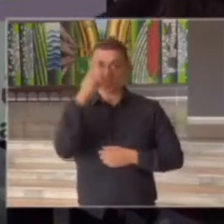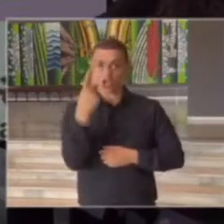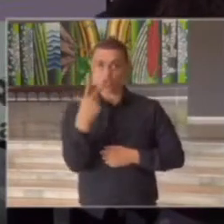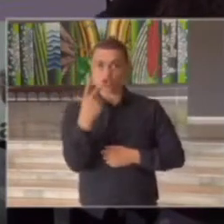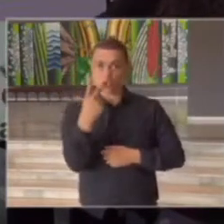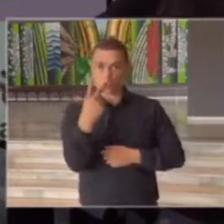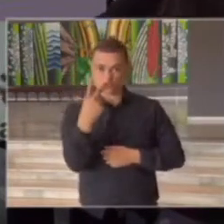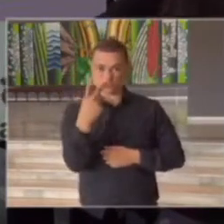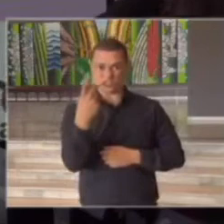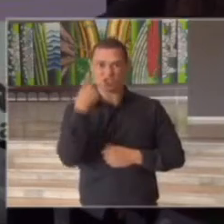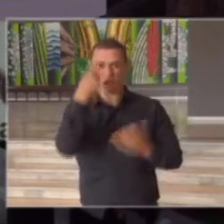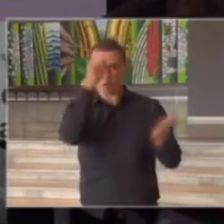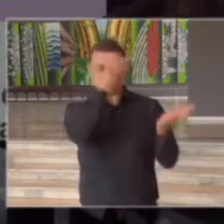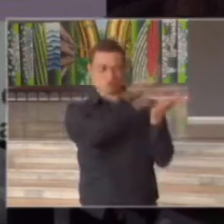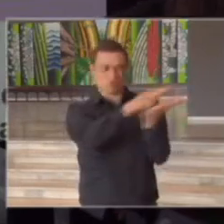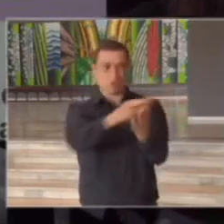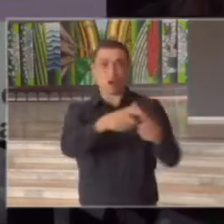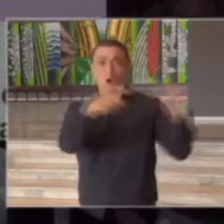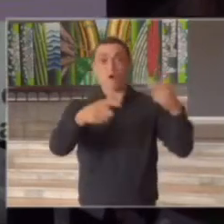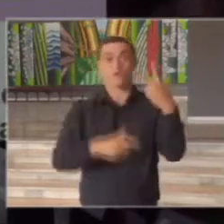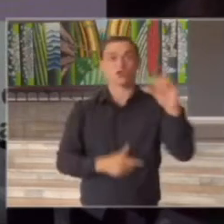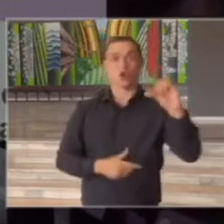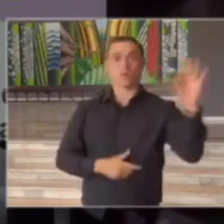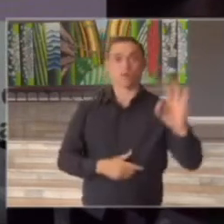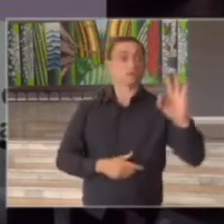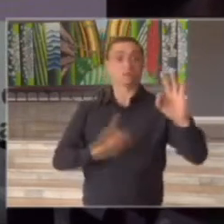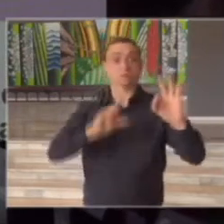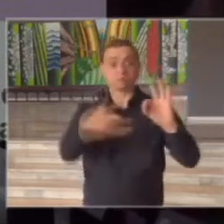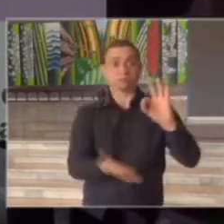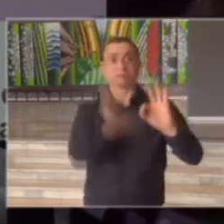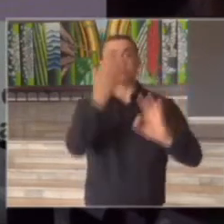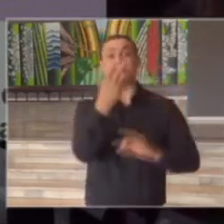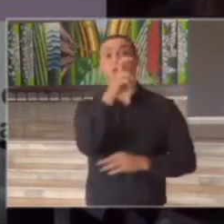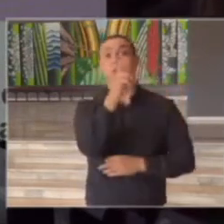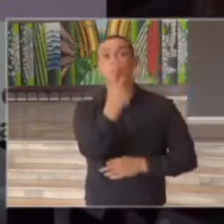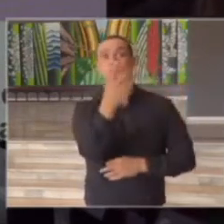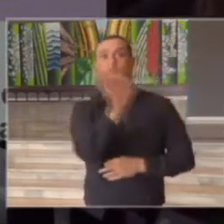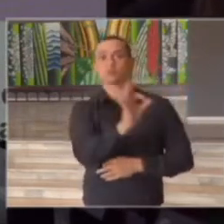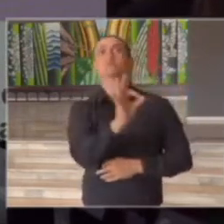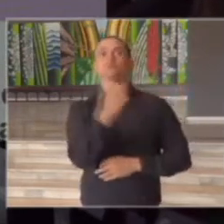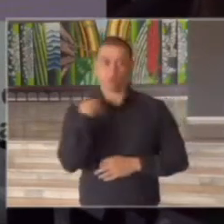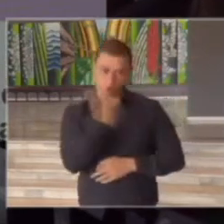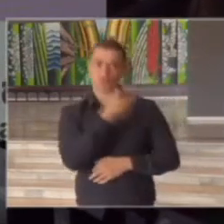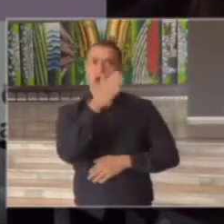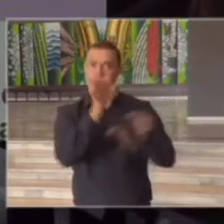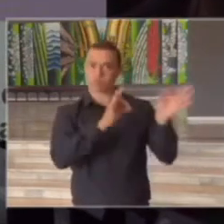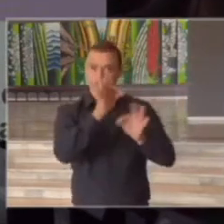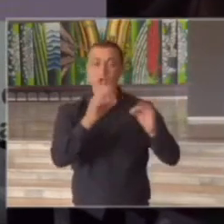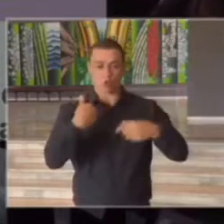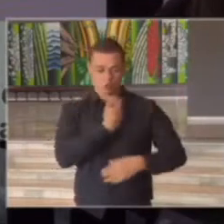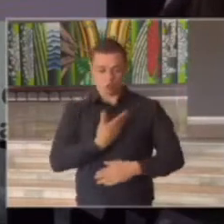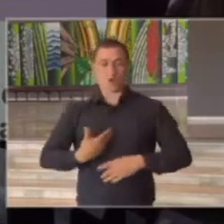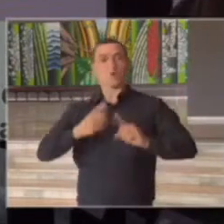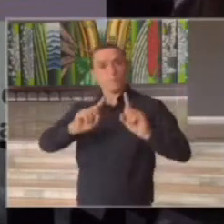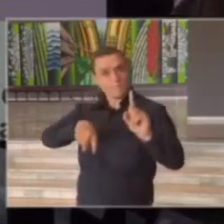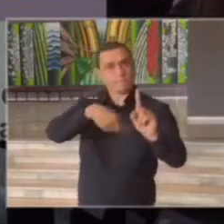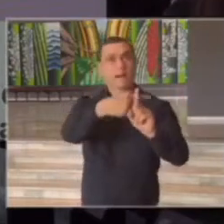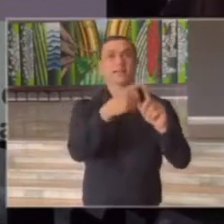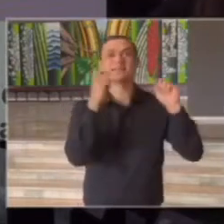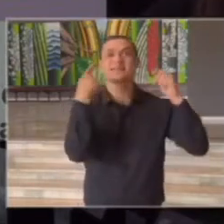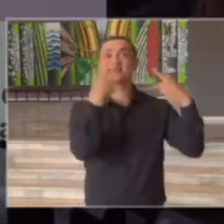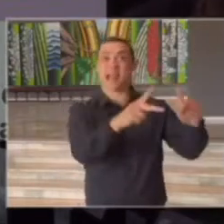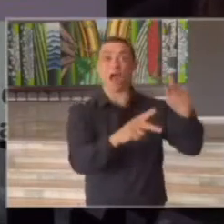período portanto o estado aumentou a capacidade hospitalar das duas regiões já tivemos 41 respiradores